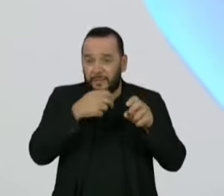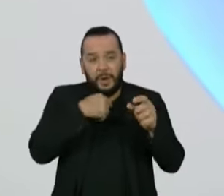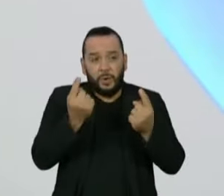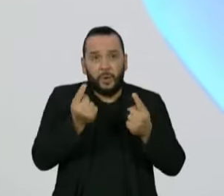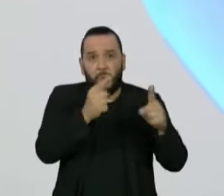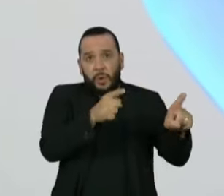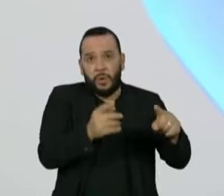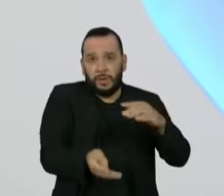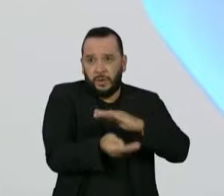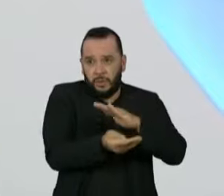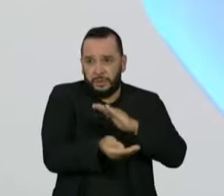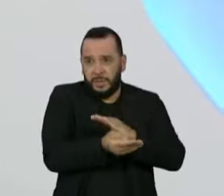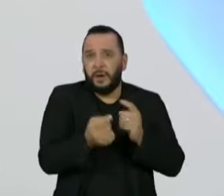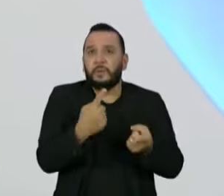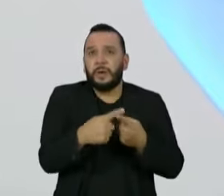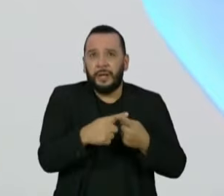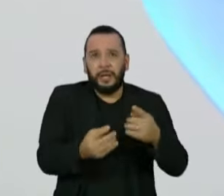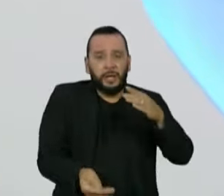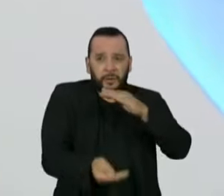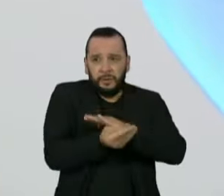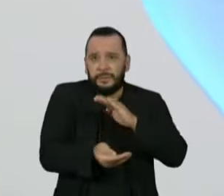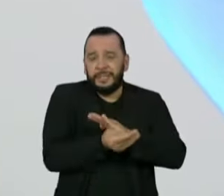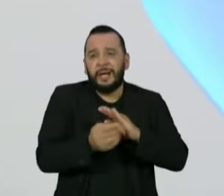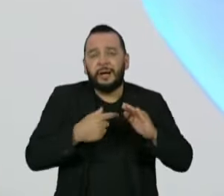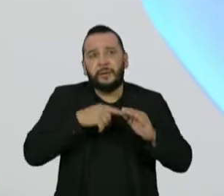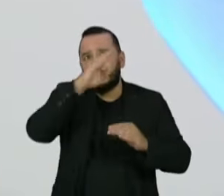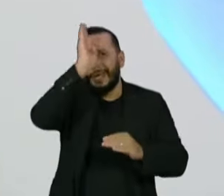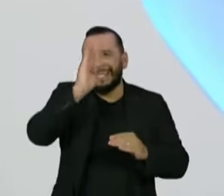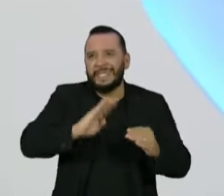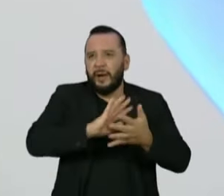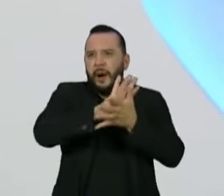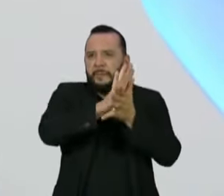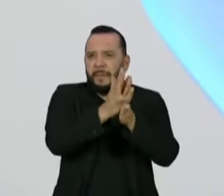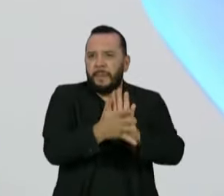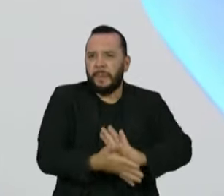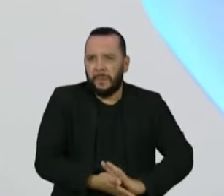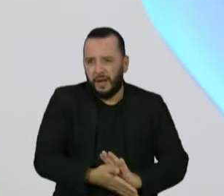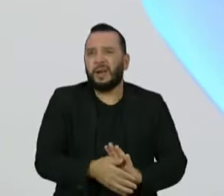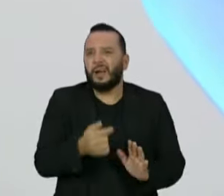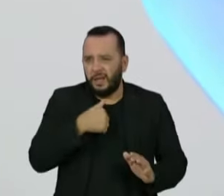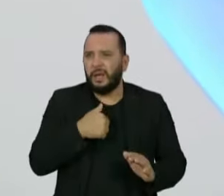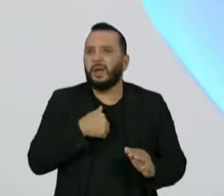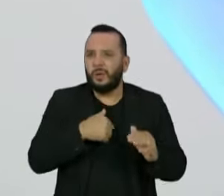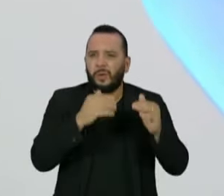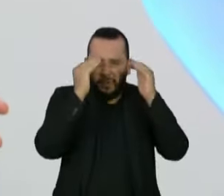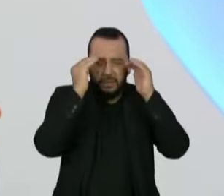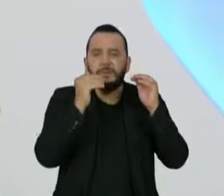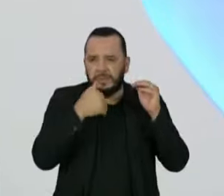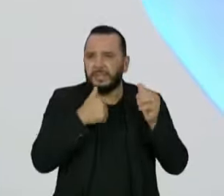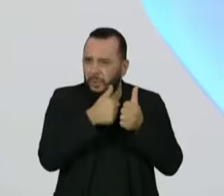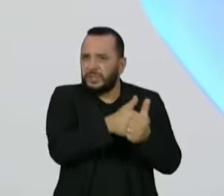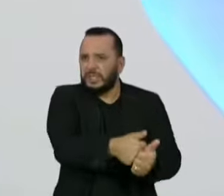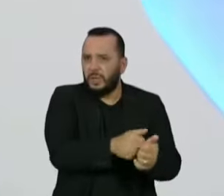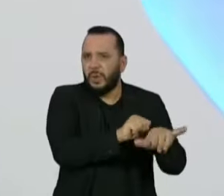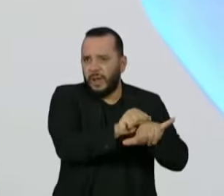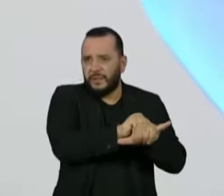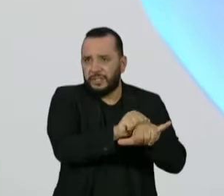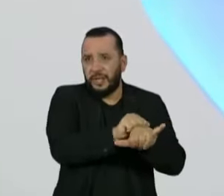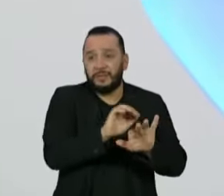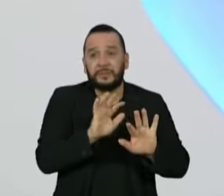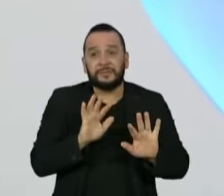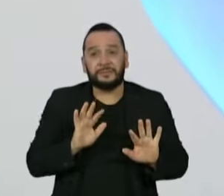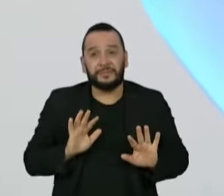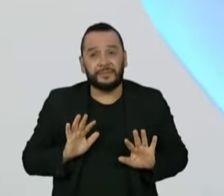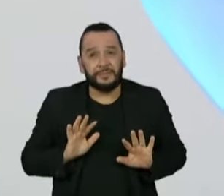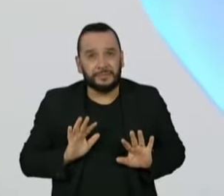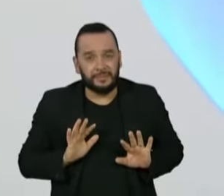corrupção faz parte de um sistema que destrói aquilo que o Brasil tem de melhor, nesse ponto, me considero, sim, sem sombra de dúvida, lavajatista. Mas você não